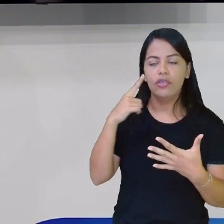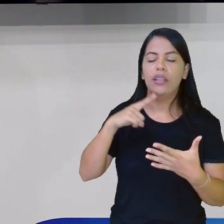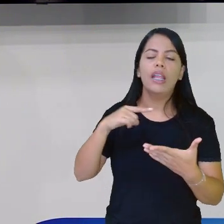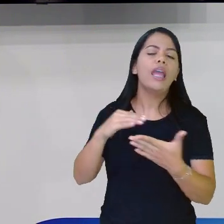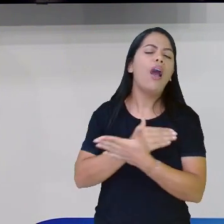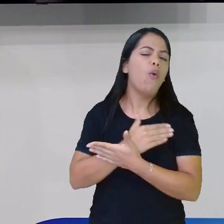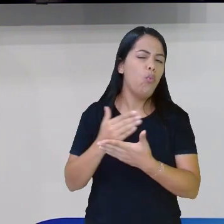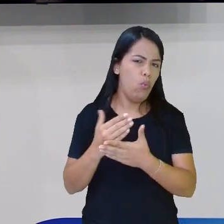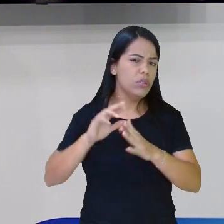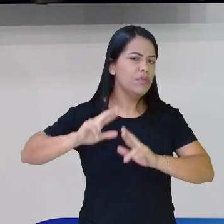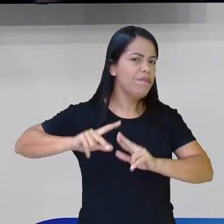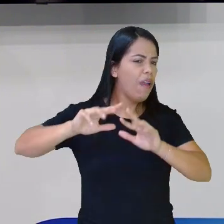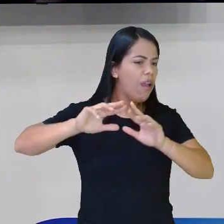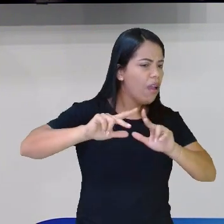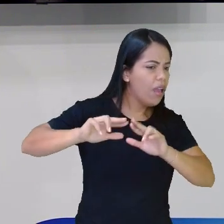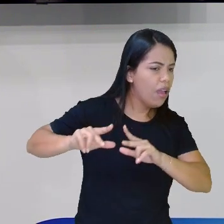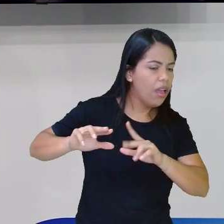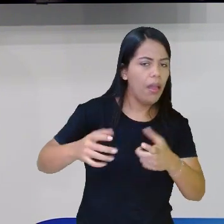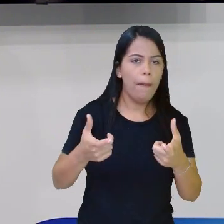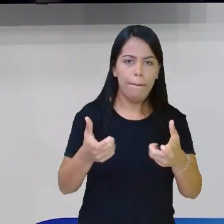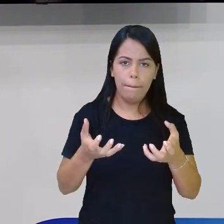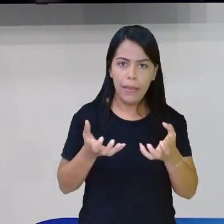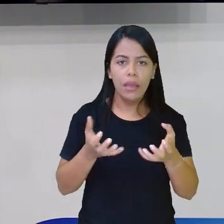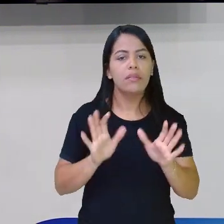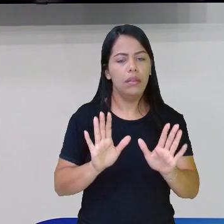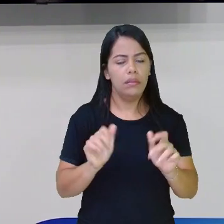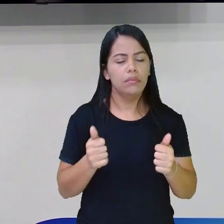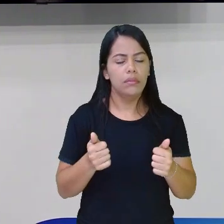uma diferença aí, tá? Nessa terminação.